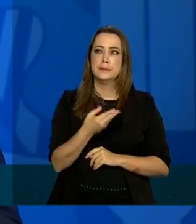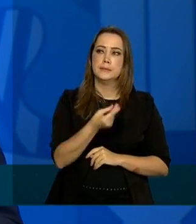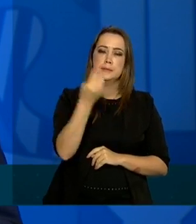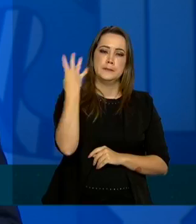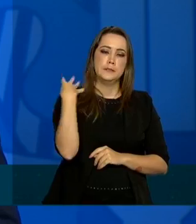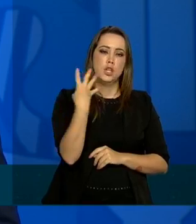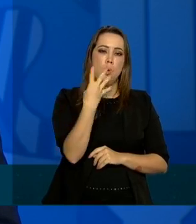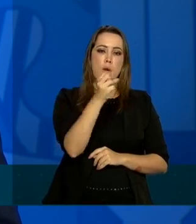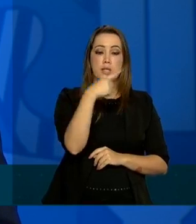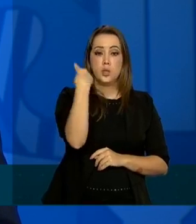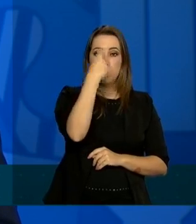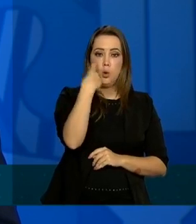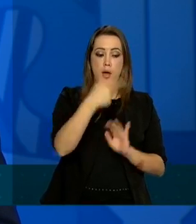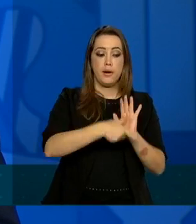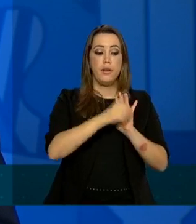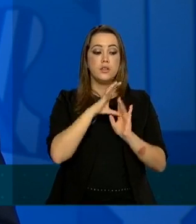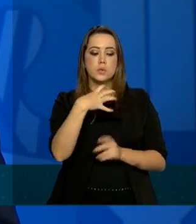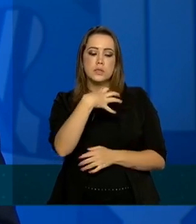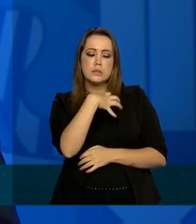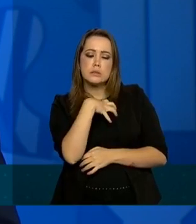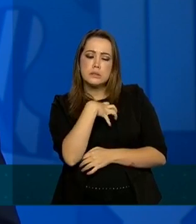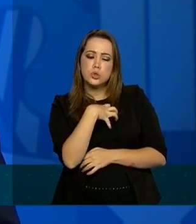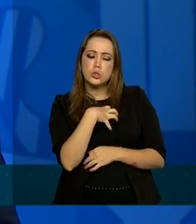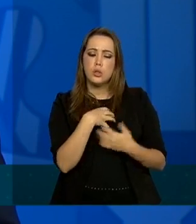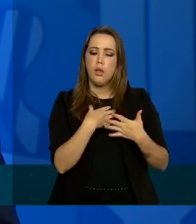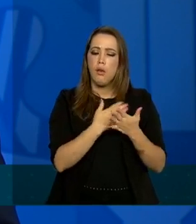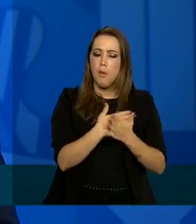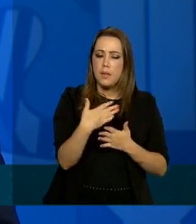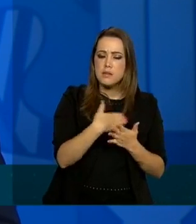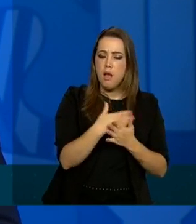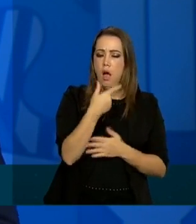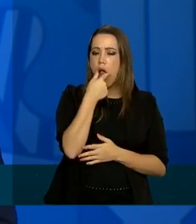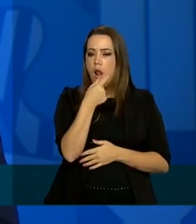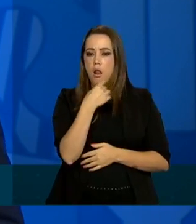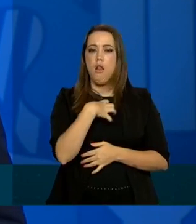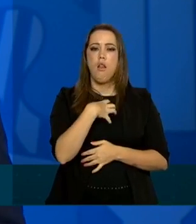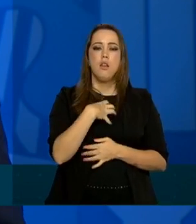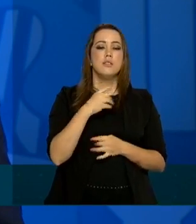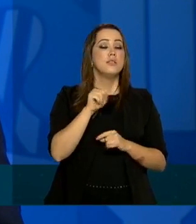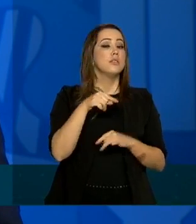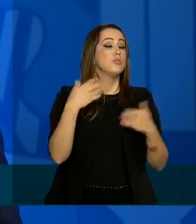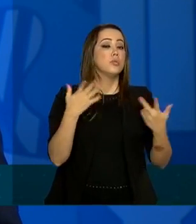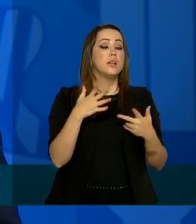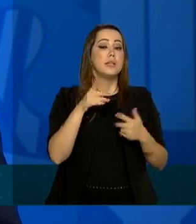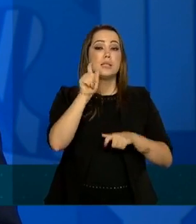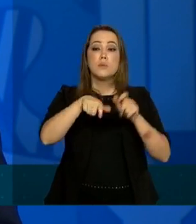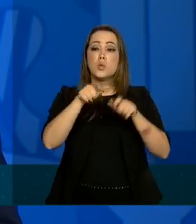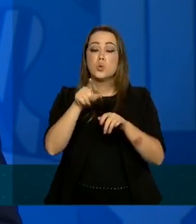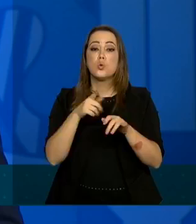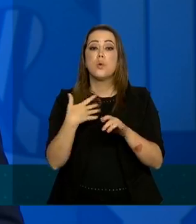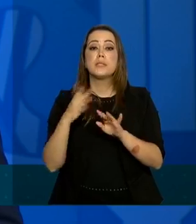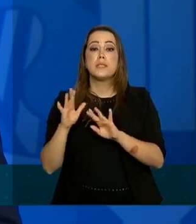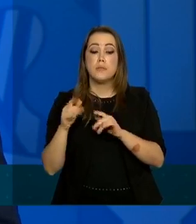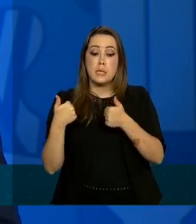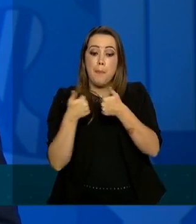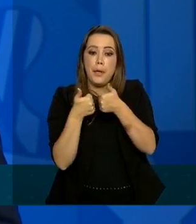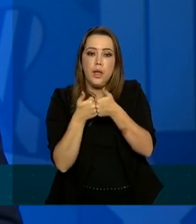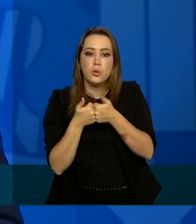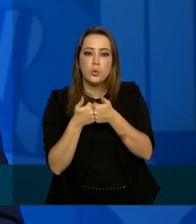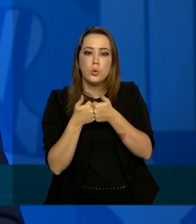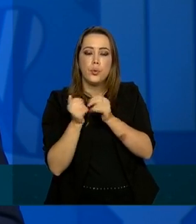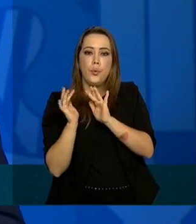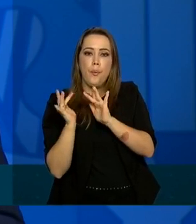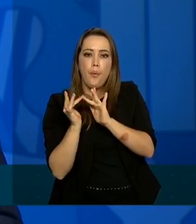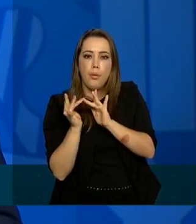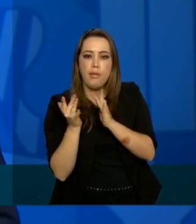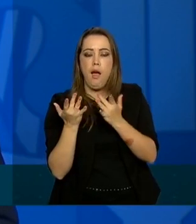48 horas antes de você iniciar os sintomas quais foram as pessoas que você teve contato íntimo